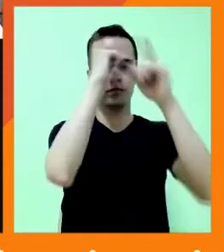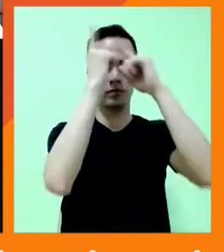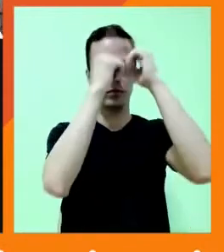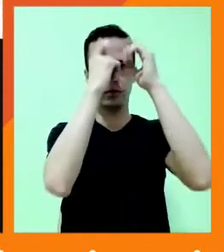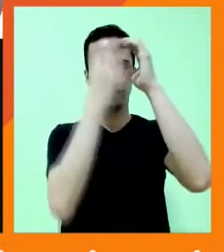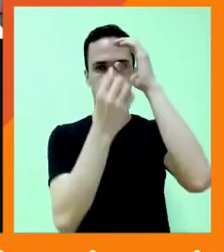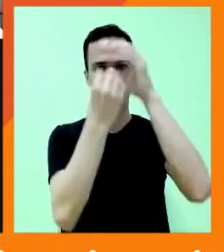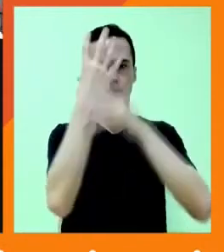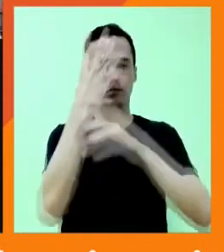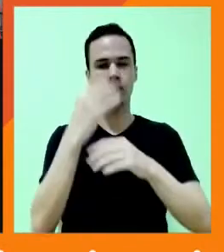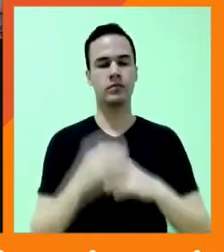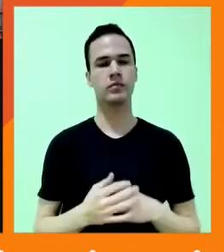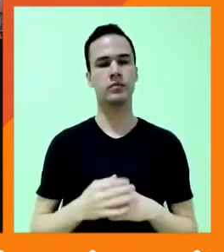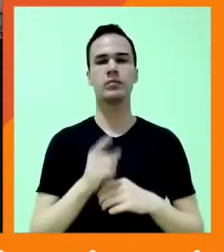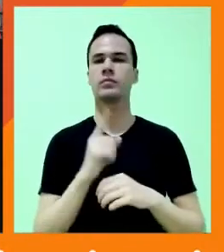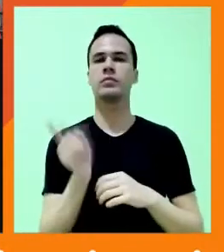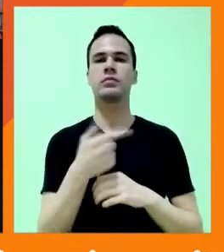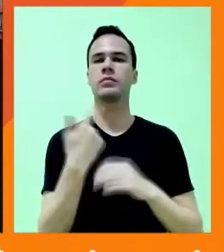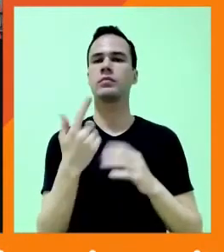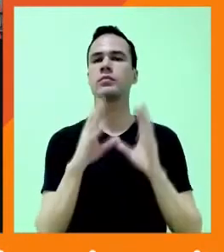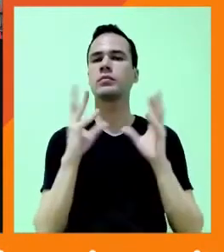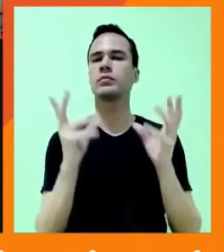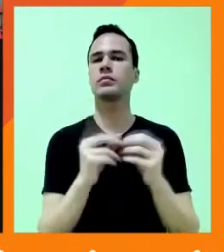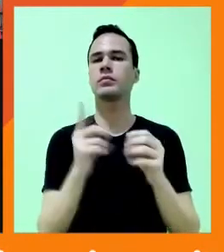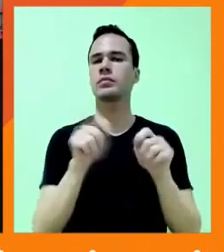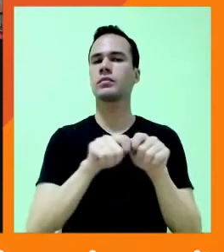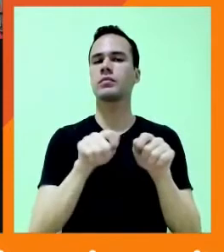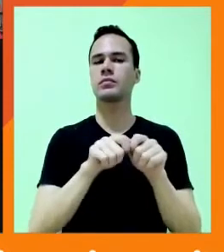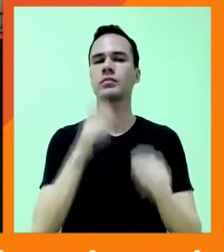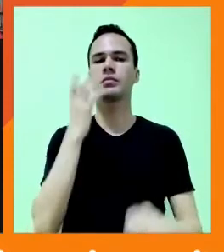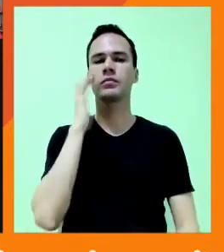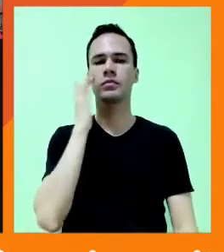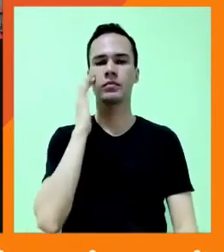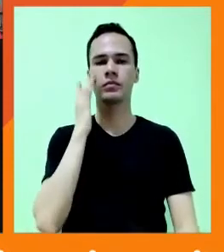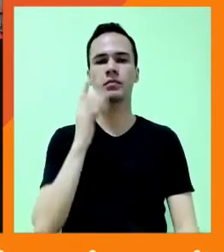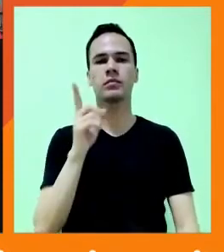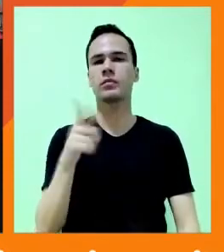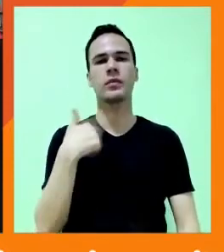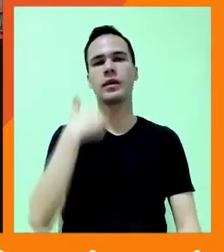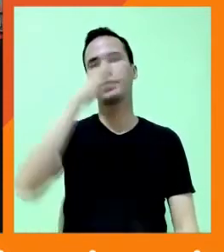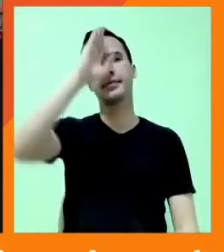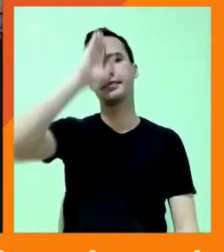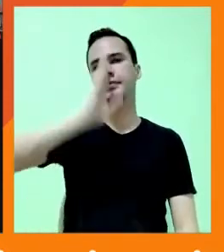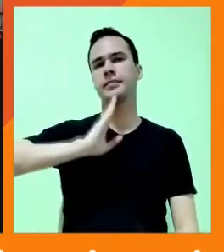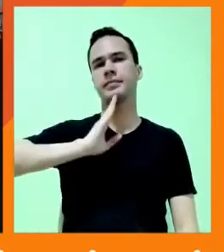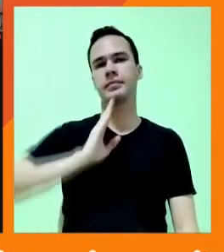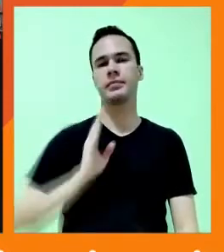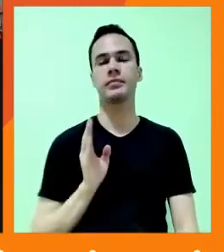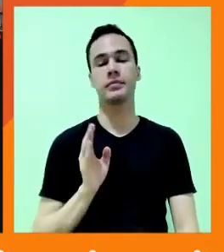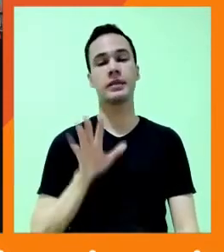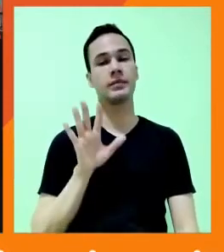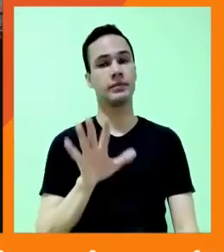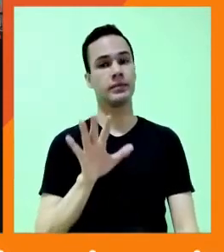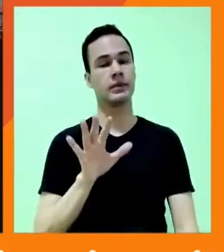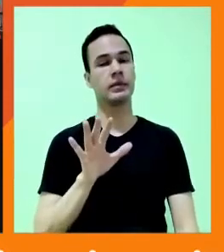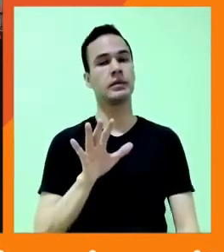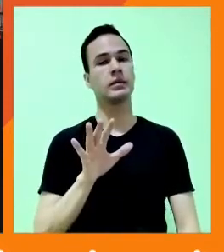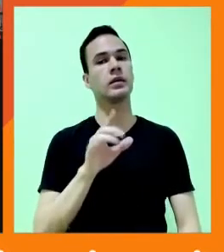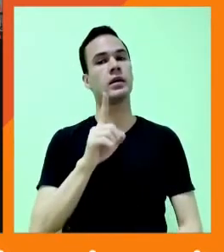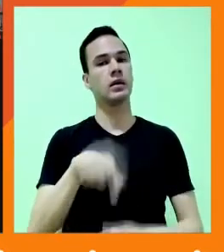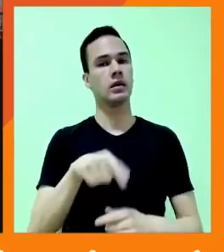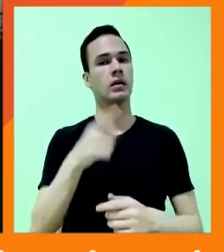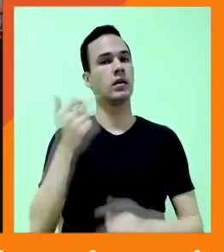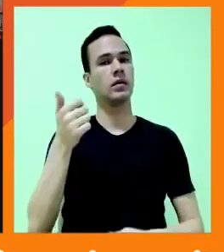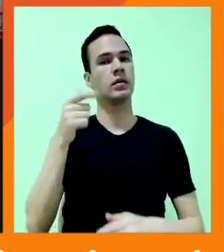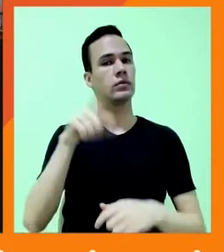gente está fazendo tudo isso, achando que a gente está fazendo de graça, mas é um custo muito grande a gente dar